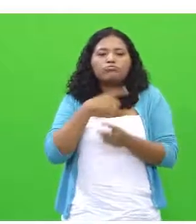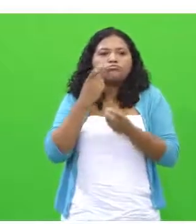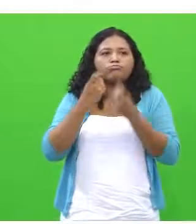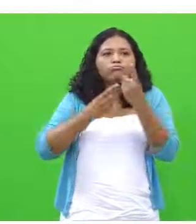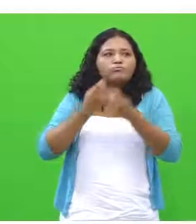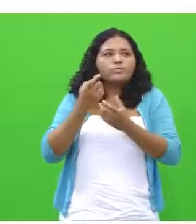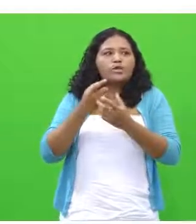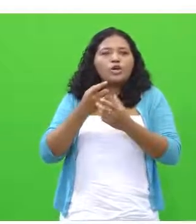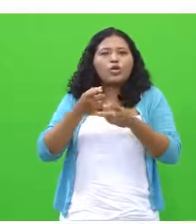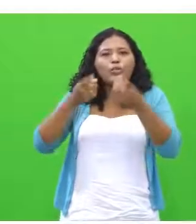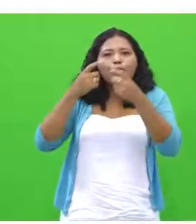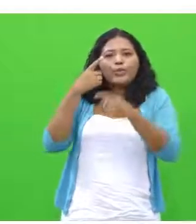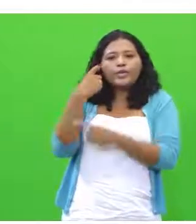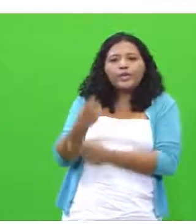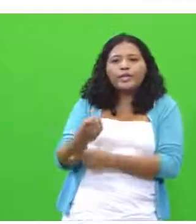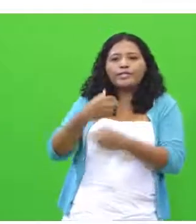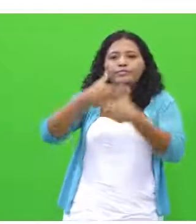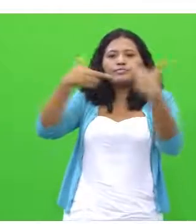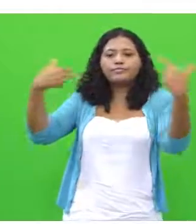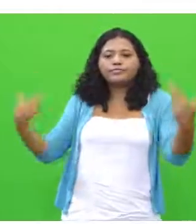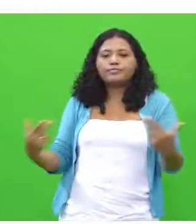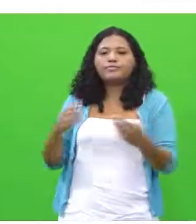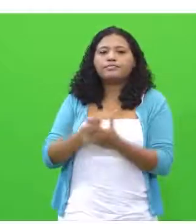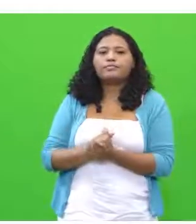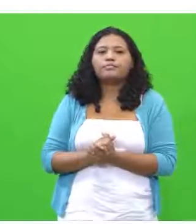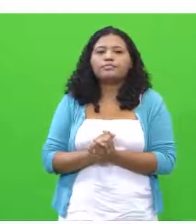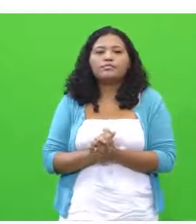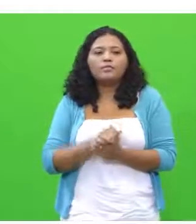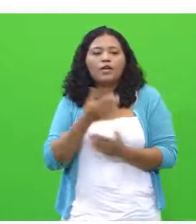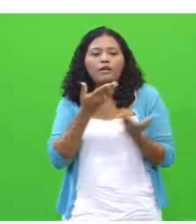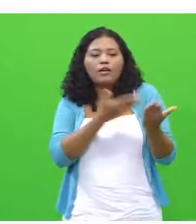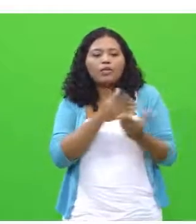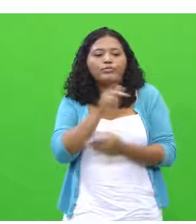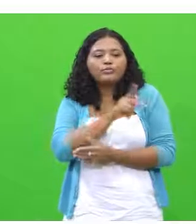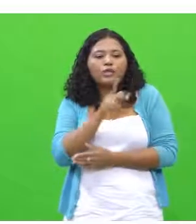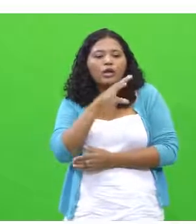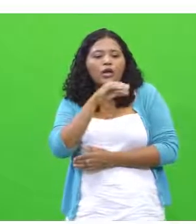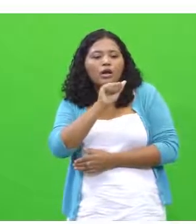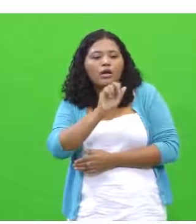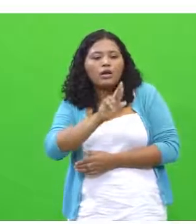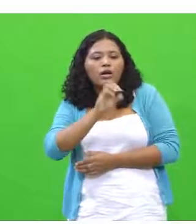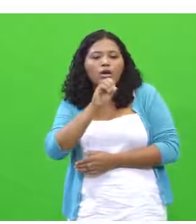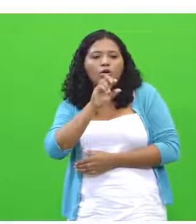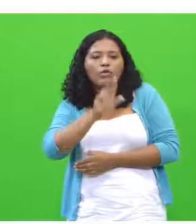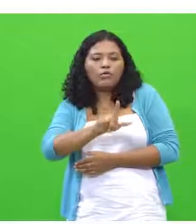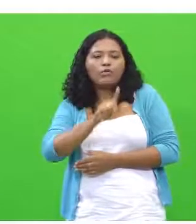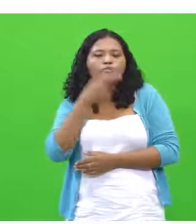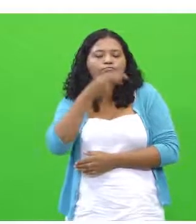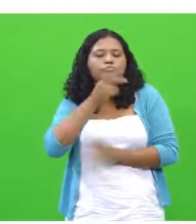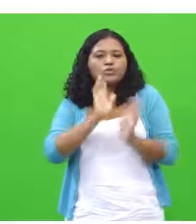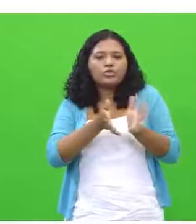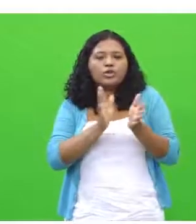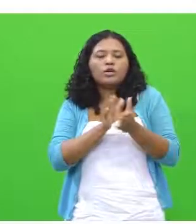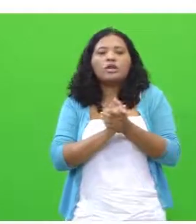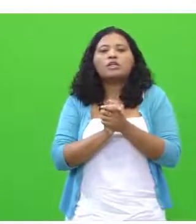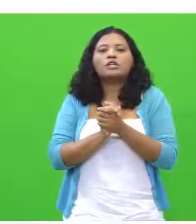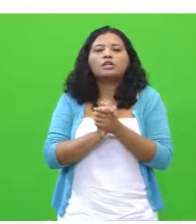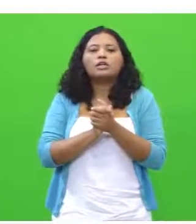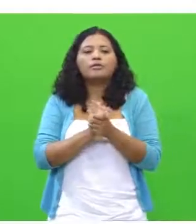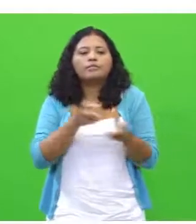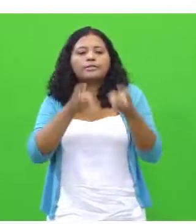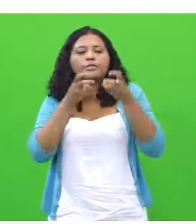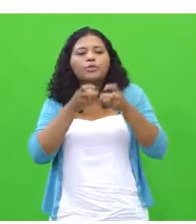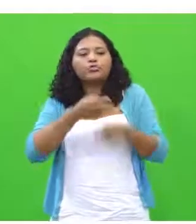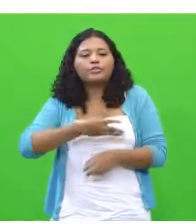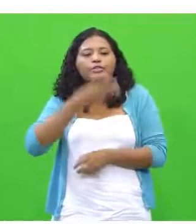envolve interesses diversos. Como Carol colocou agora, há pouco, percebemos nesse primeiro parágrafo a